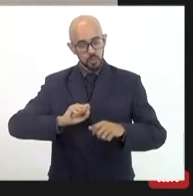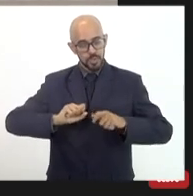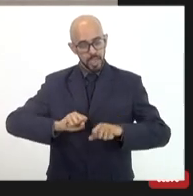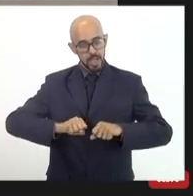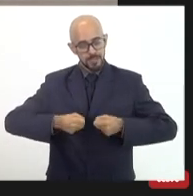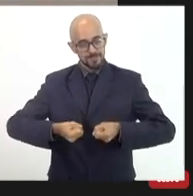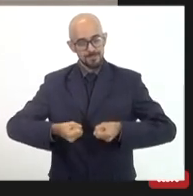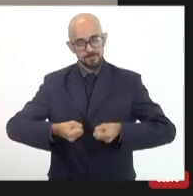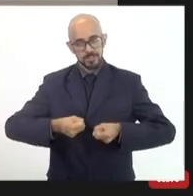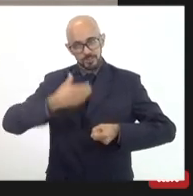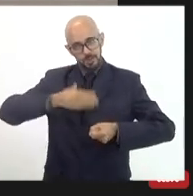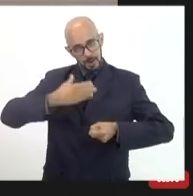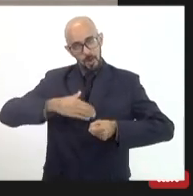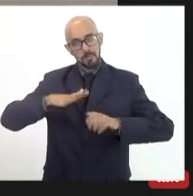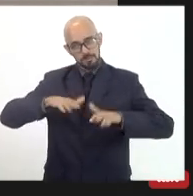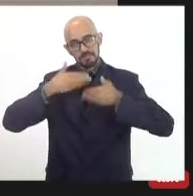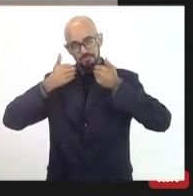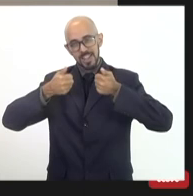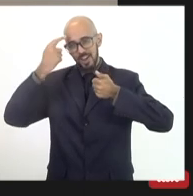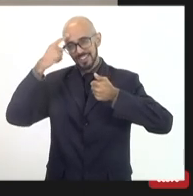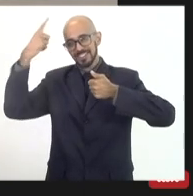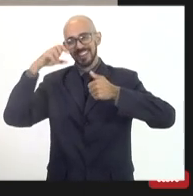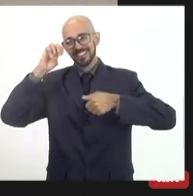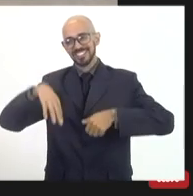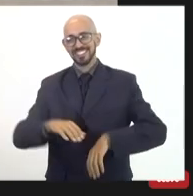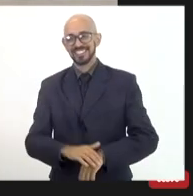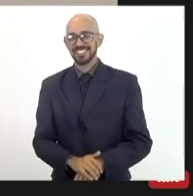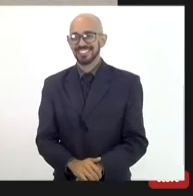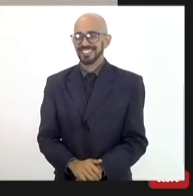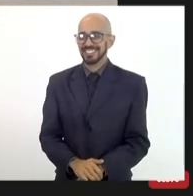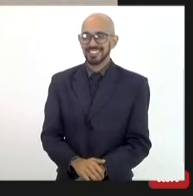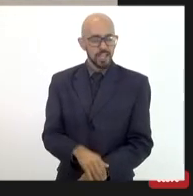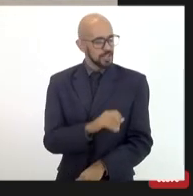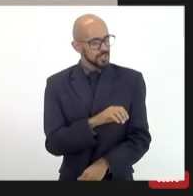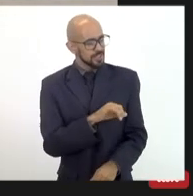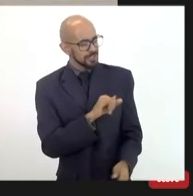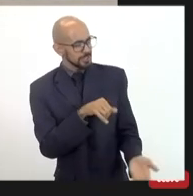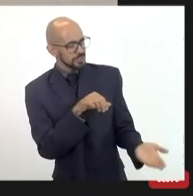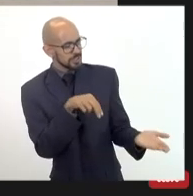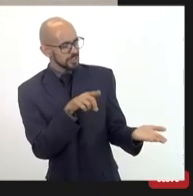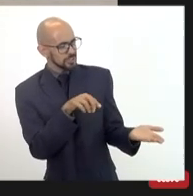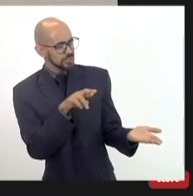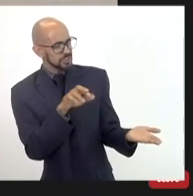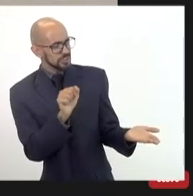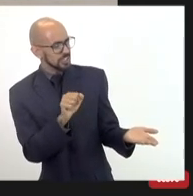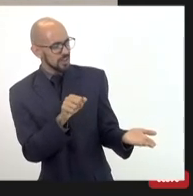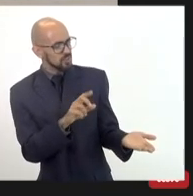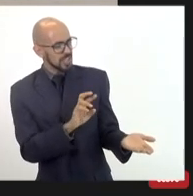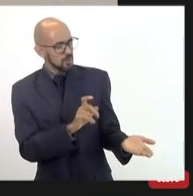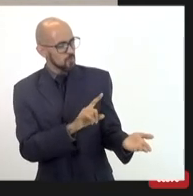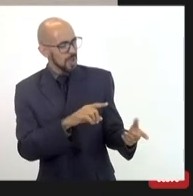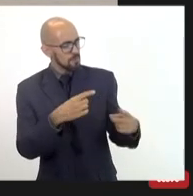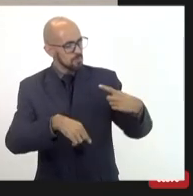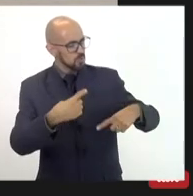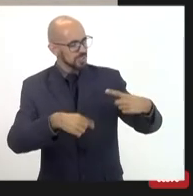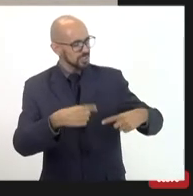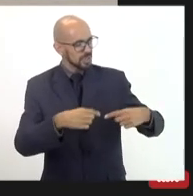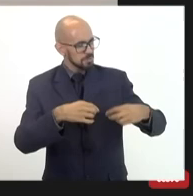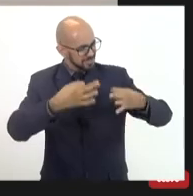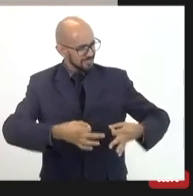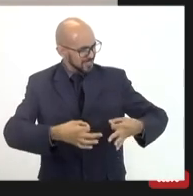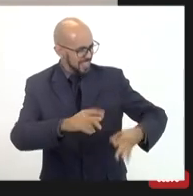com certeza Jandira você nunca foi politicamente correta não veio com esses papo não eu não eu devo também